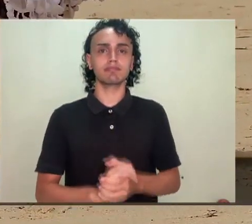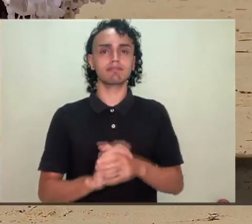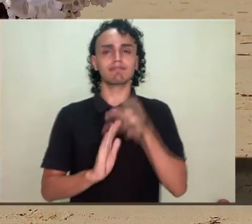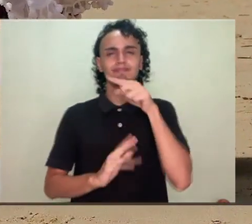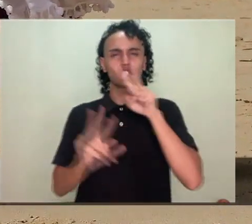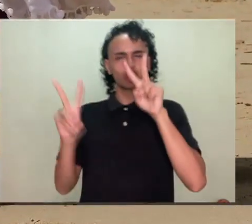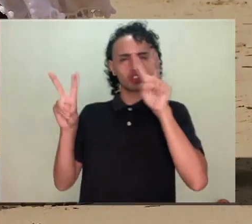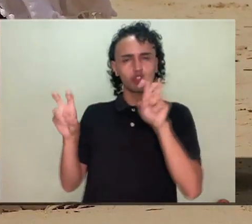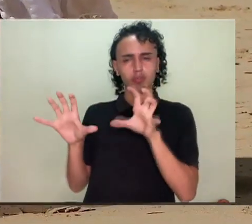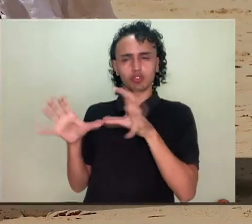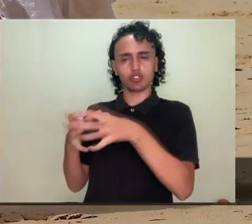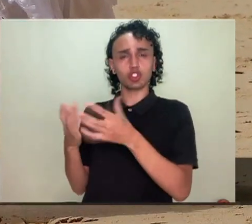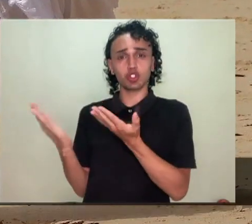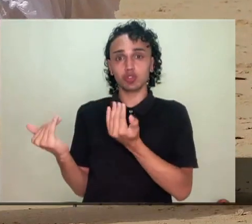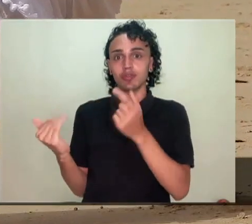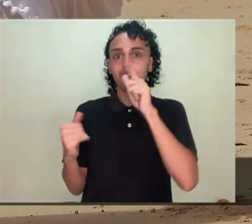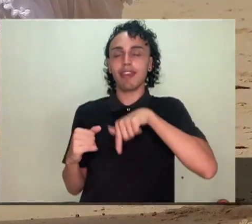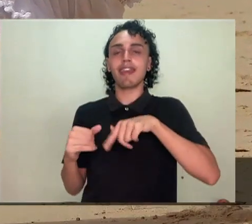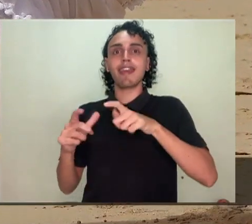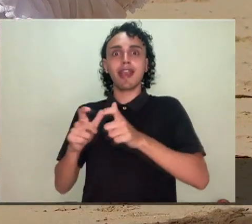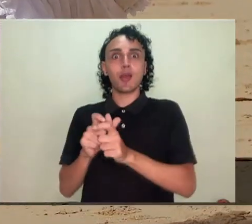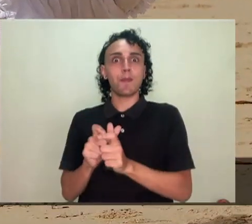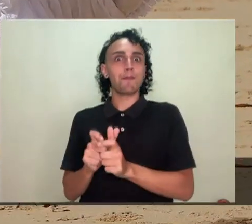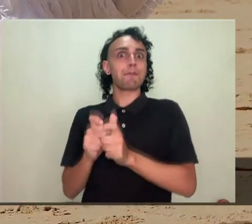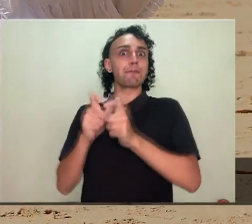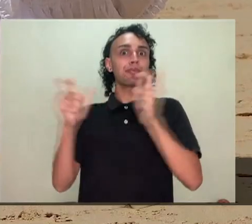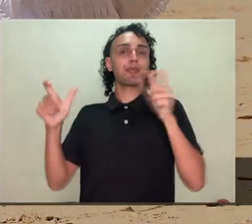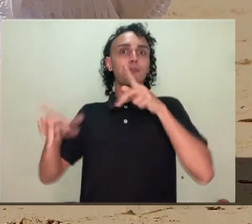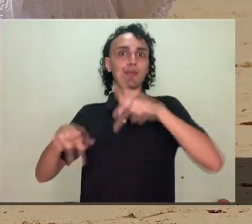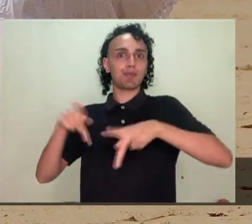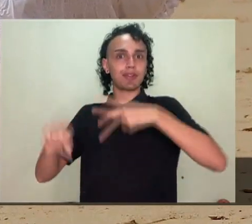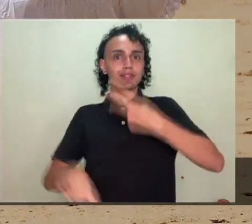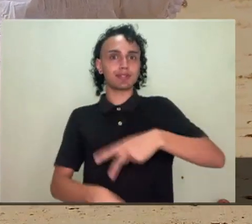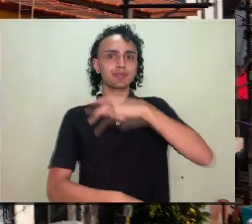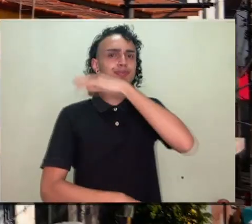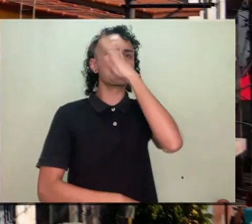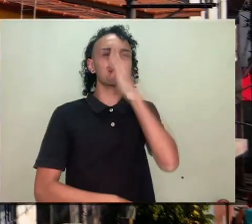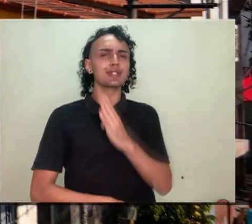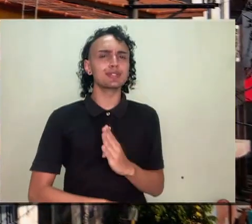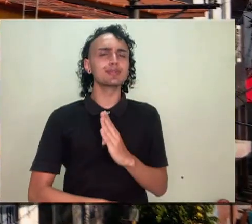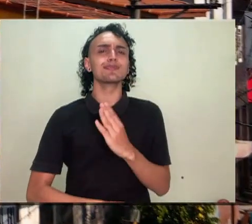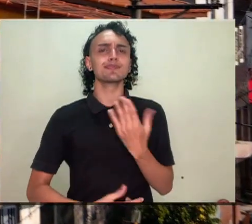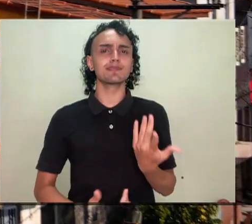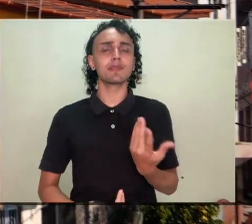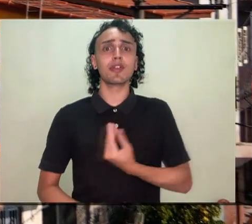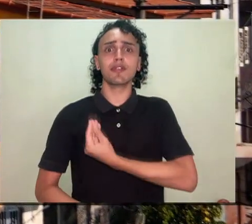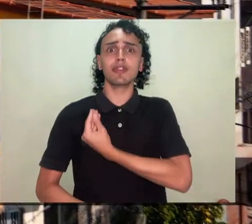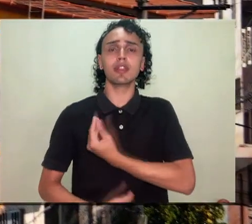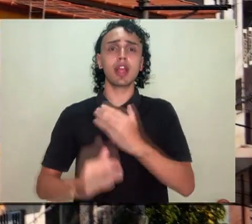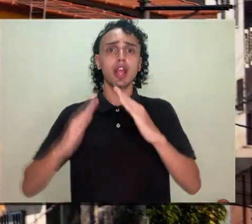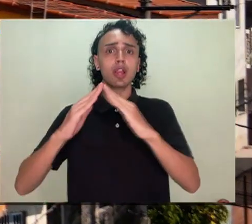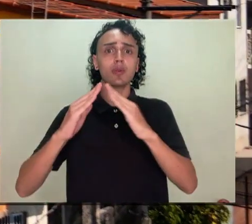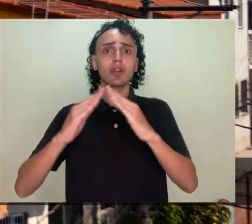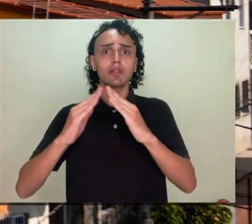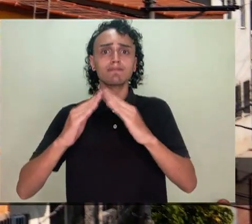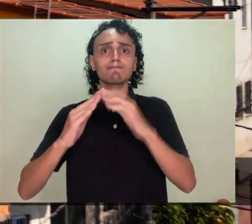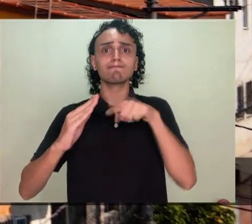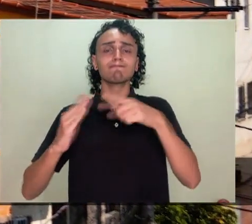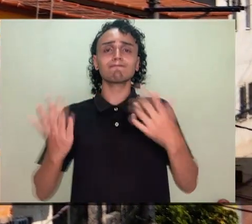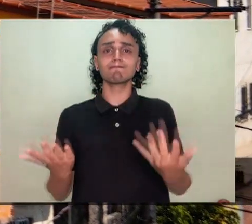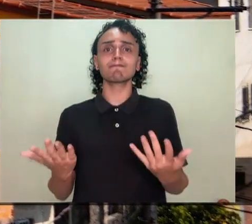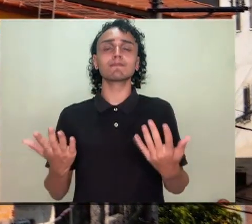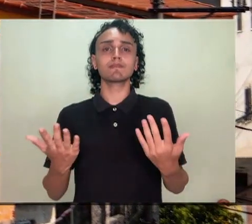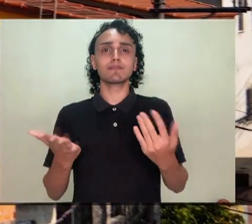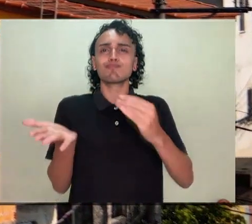que é a grande maioria da população brasileira, que vive em condições